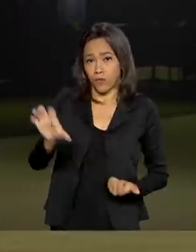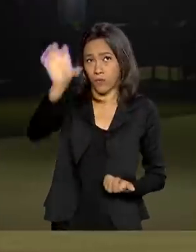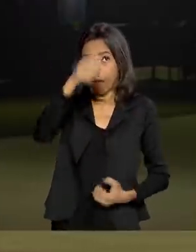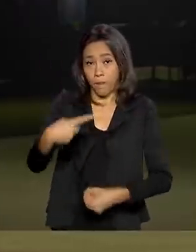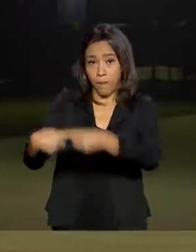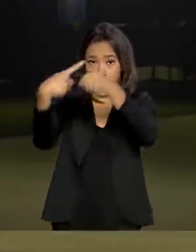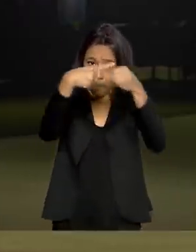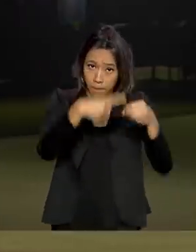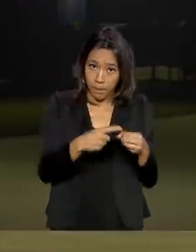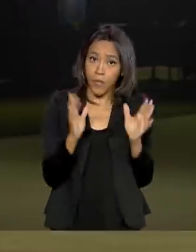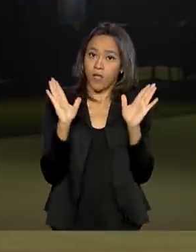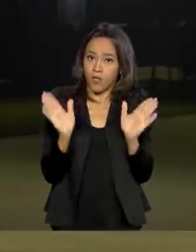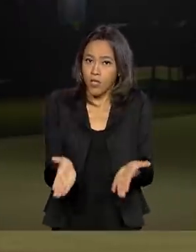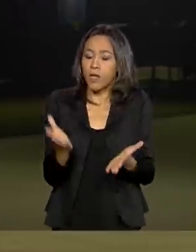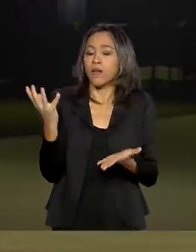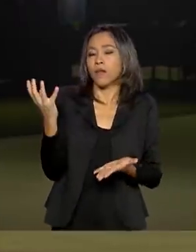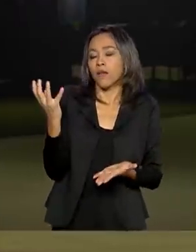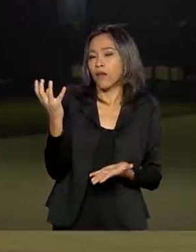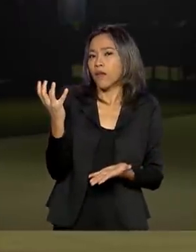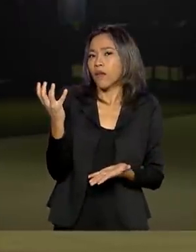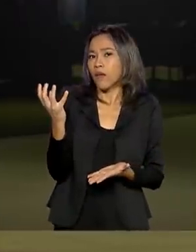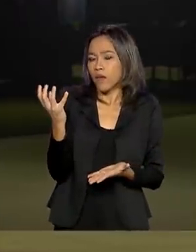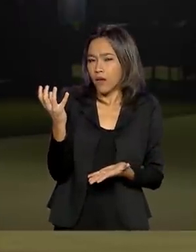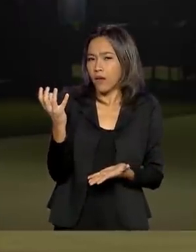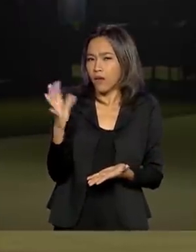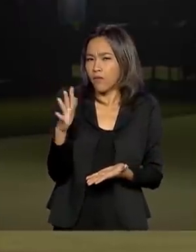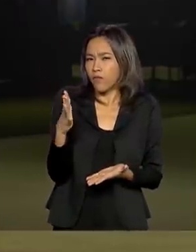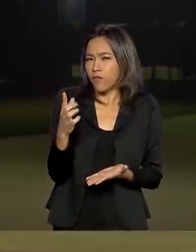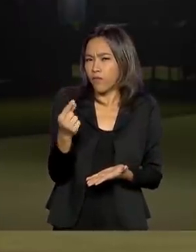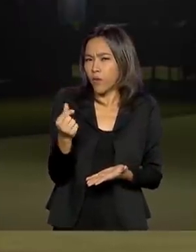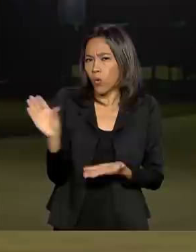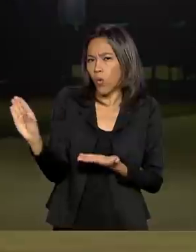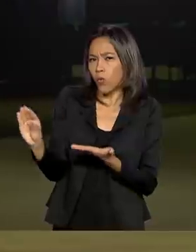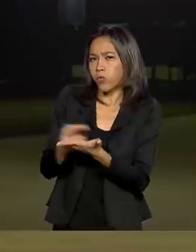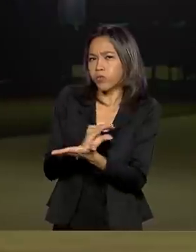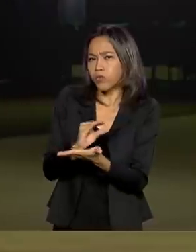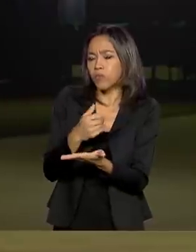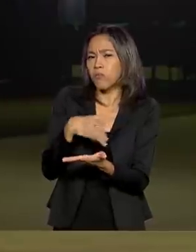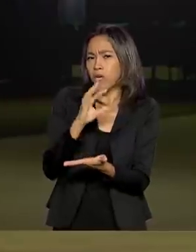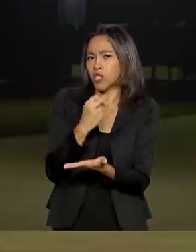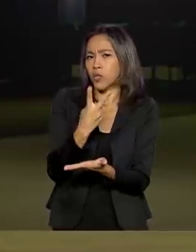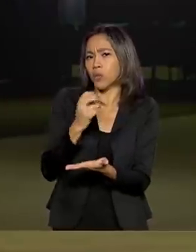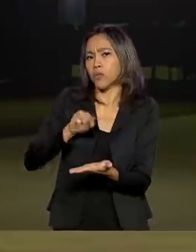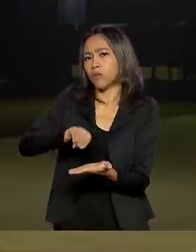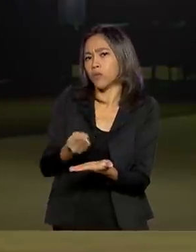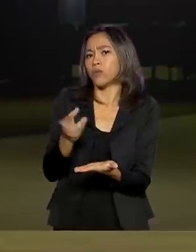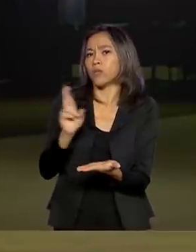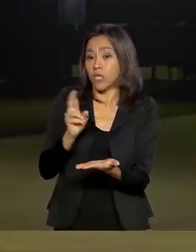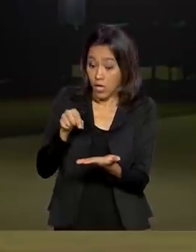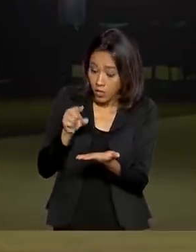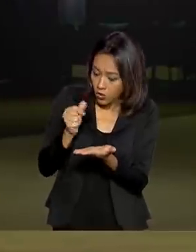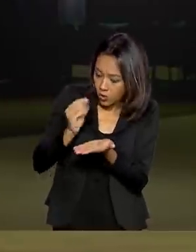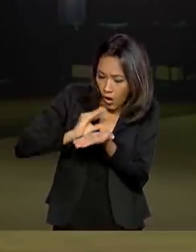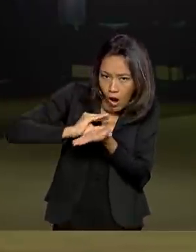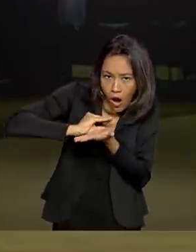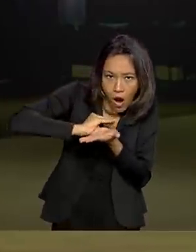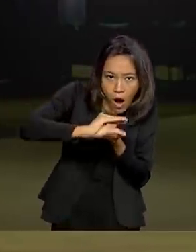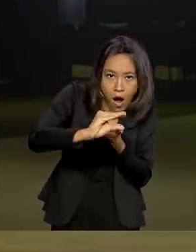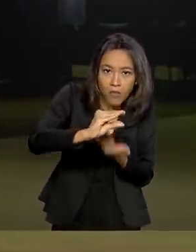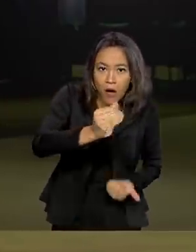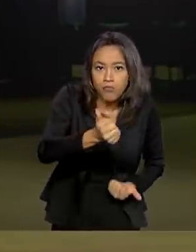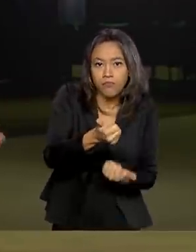recebemos aí, está previsto um valor de mais de 2 bilhões de reais que nós vamos aplicar no reforço dessa